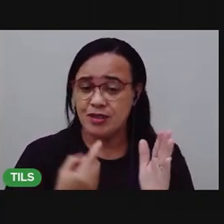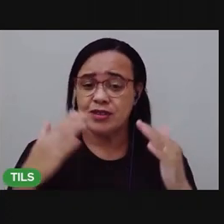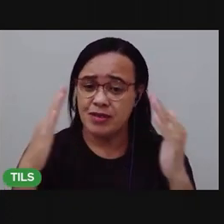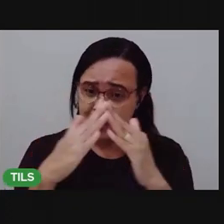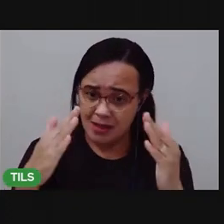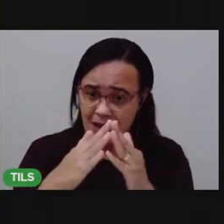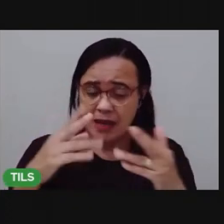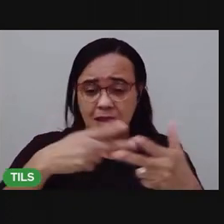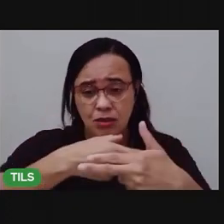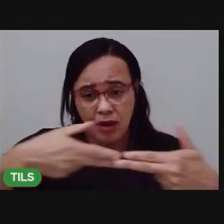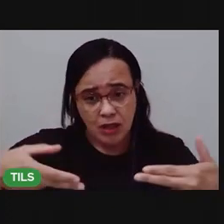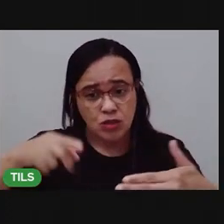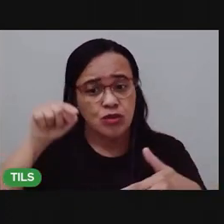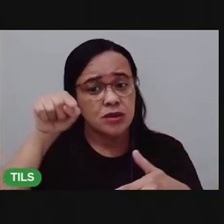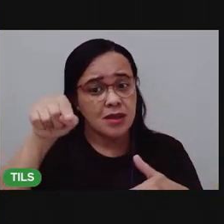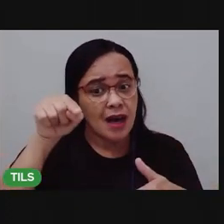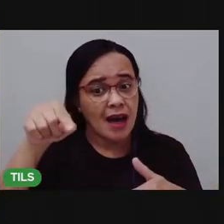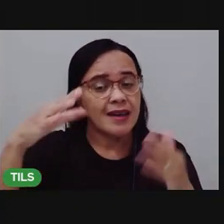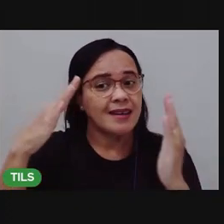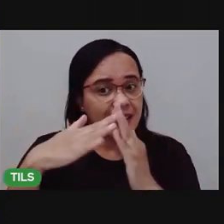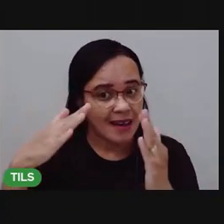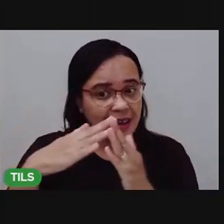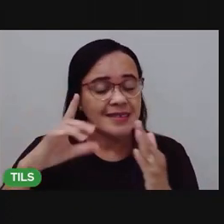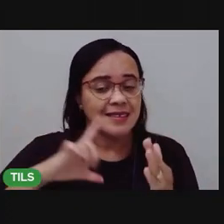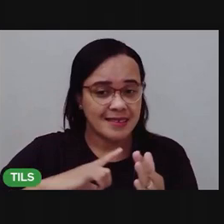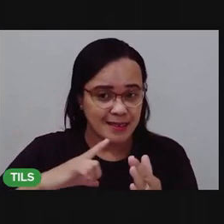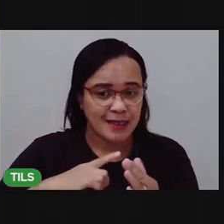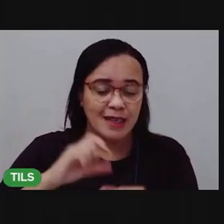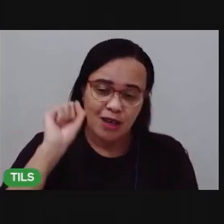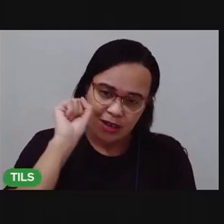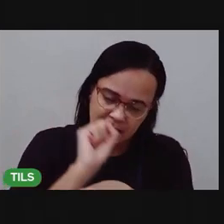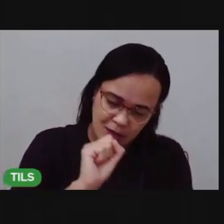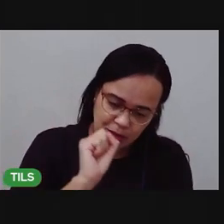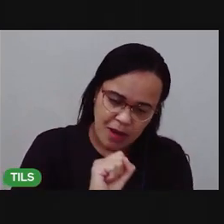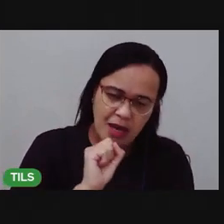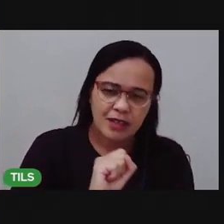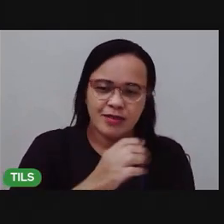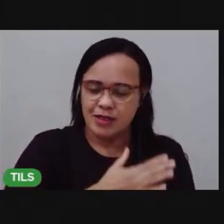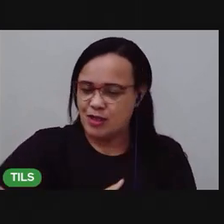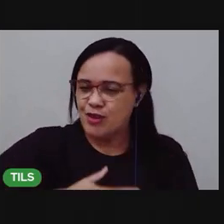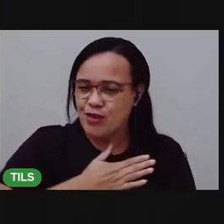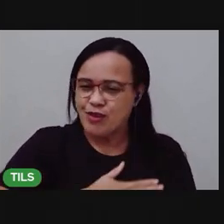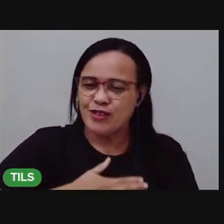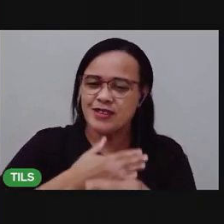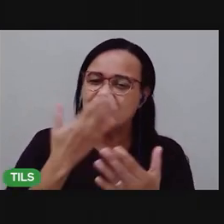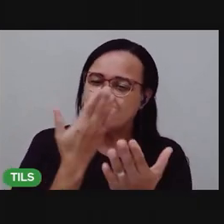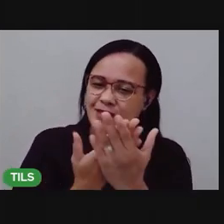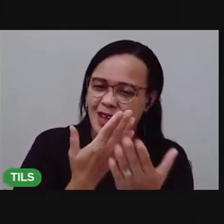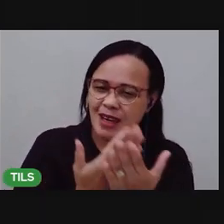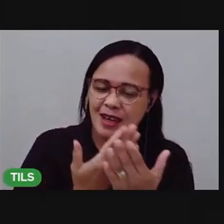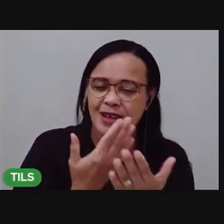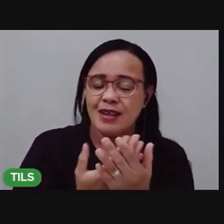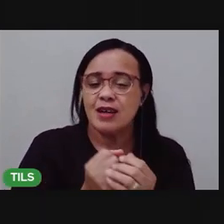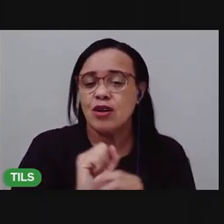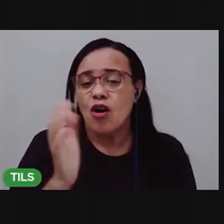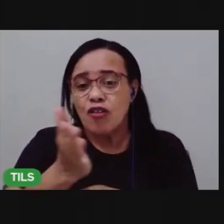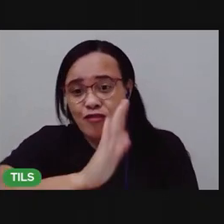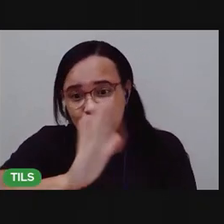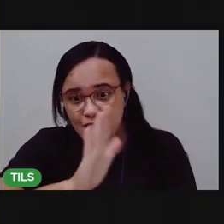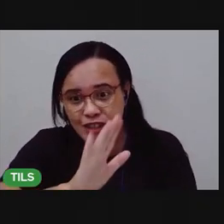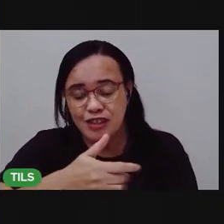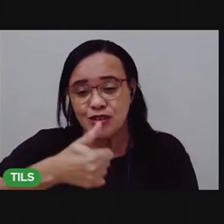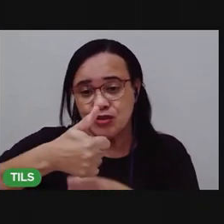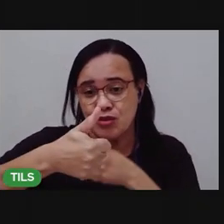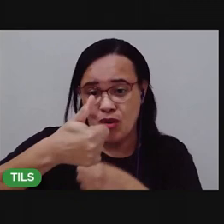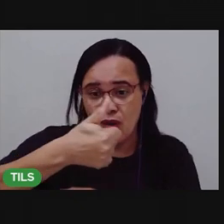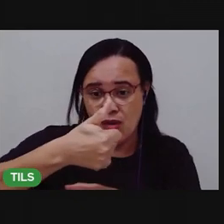tenha aprendido bastante. Curta o vídeo, escreva um comentário, contando pra gente o foi que você mais gostou de aprender, tá